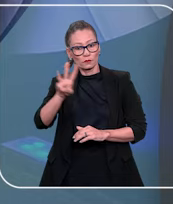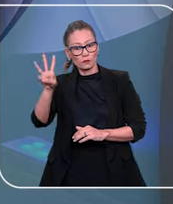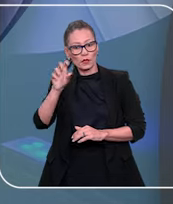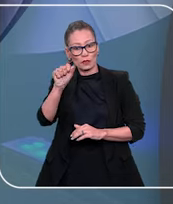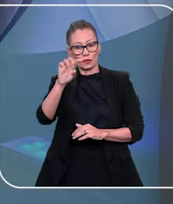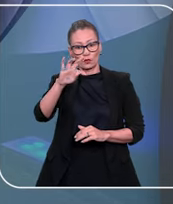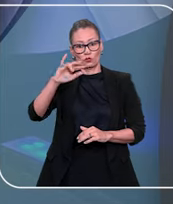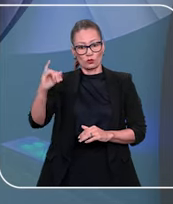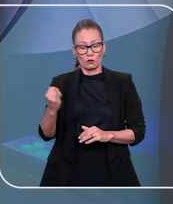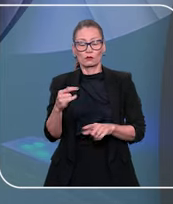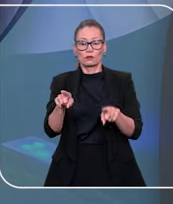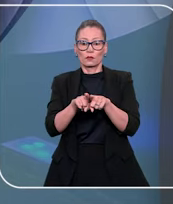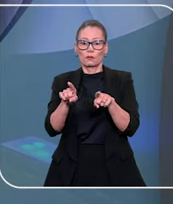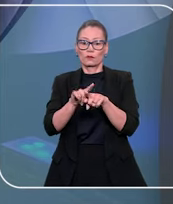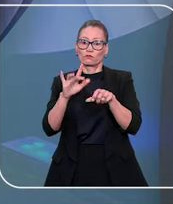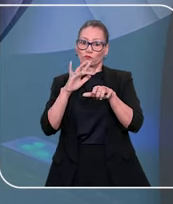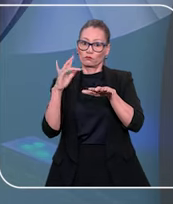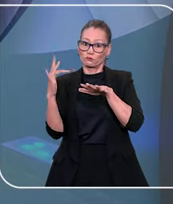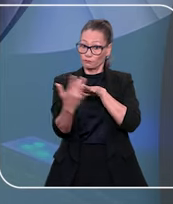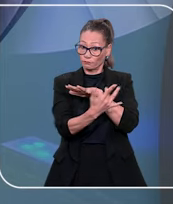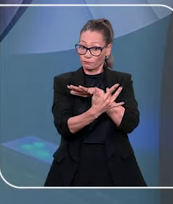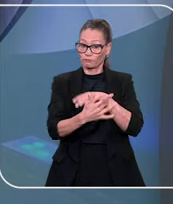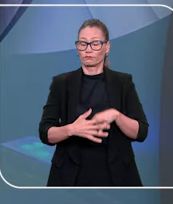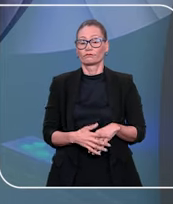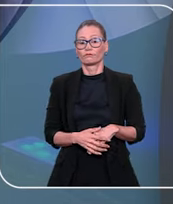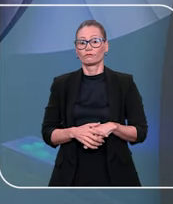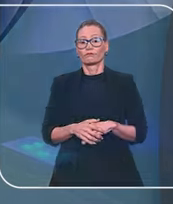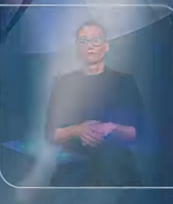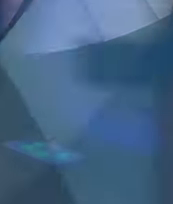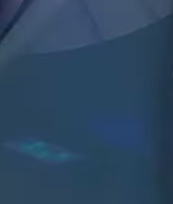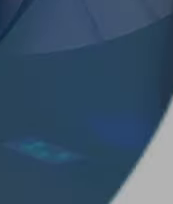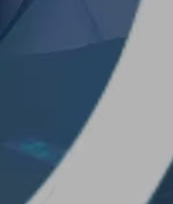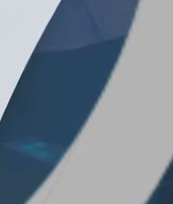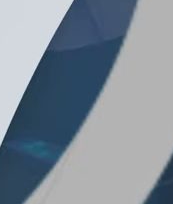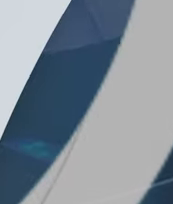no site do STJ e nas nossas redes sociais. Até a próxima.